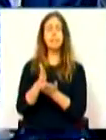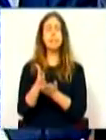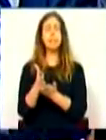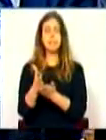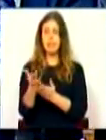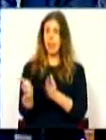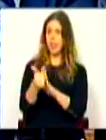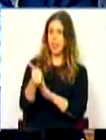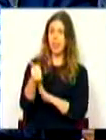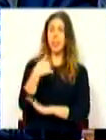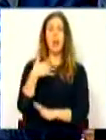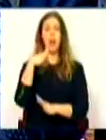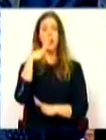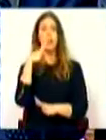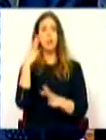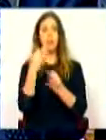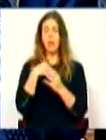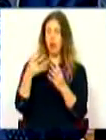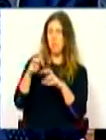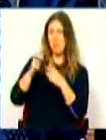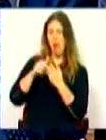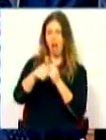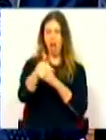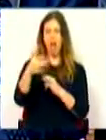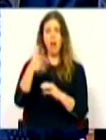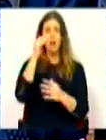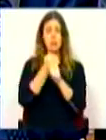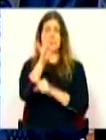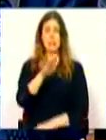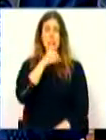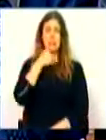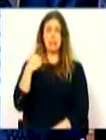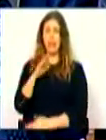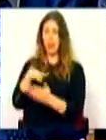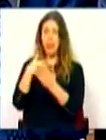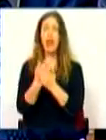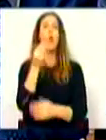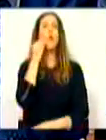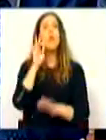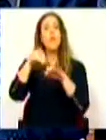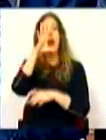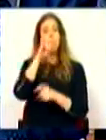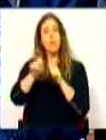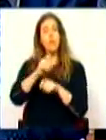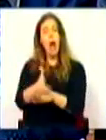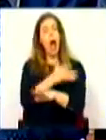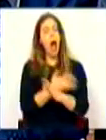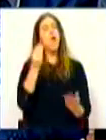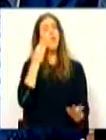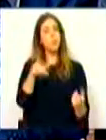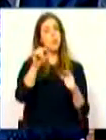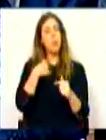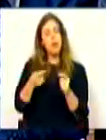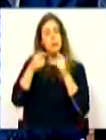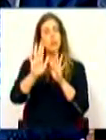a recuperação do estado de depauperação em que o Serviço Nacional de Saúde foi deixado no final da legislatura anterior, já